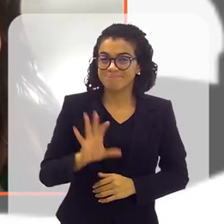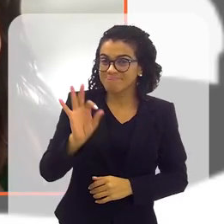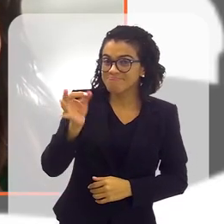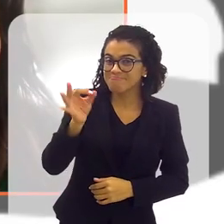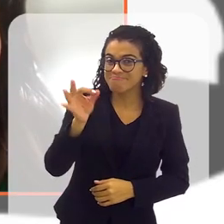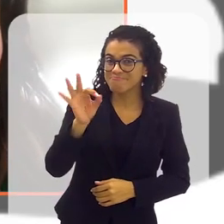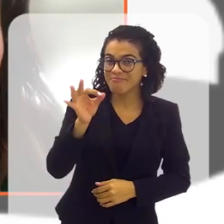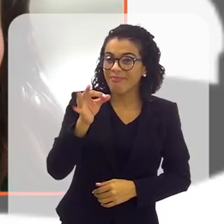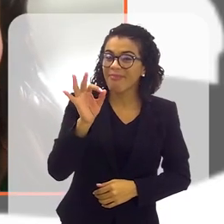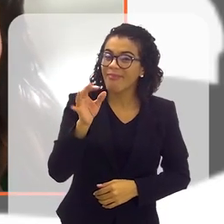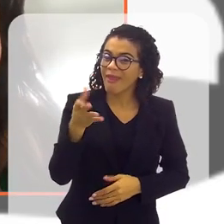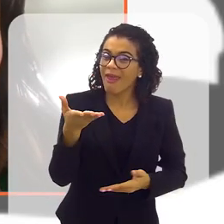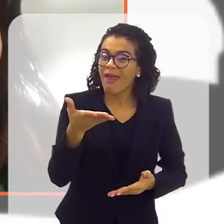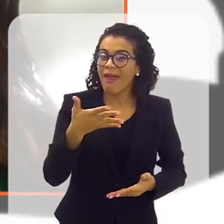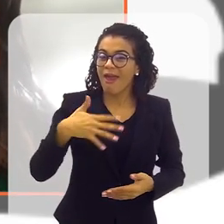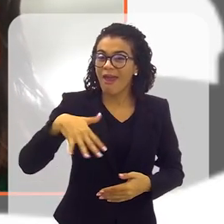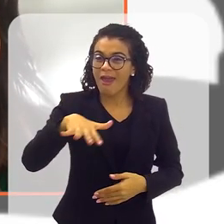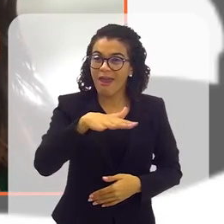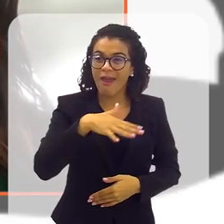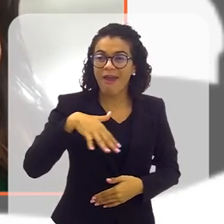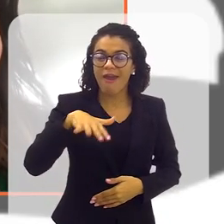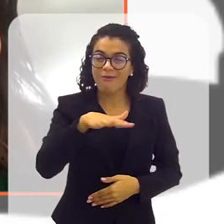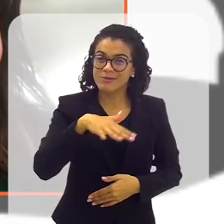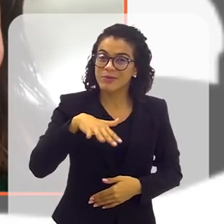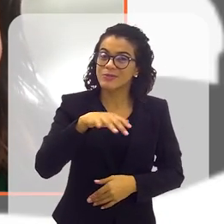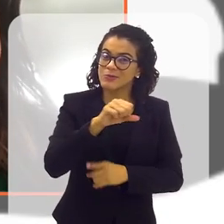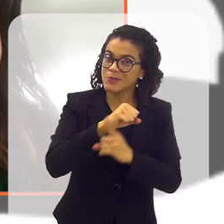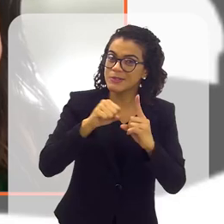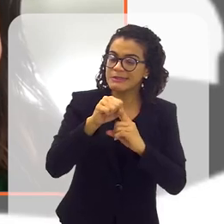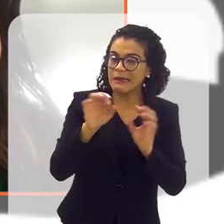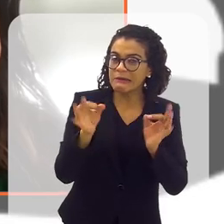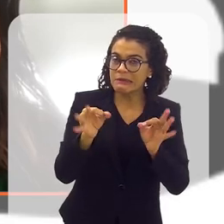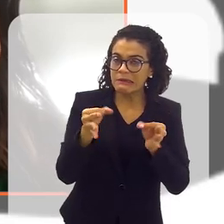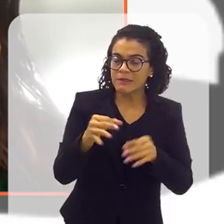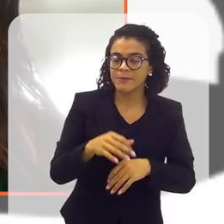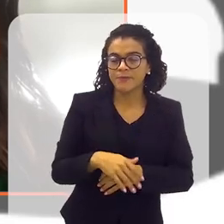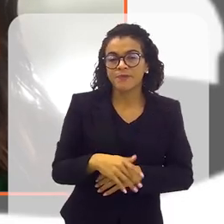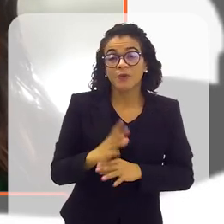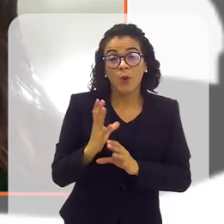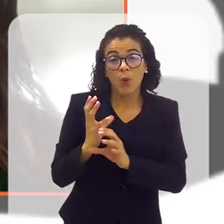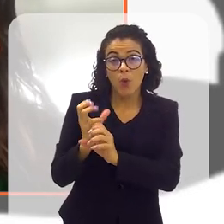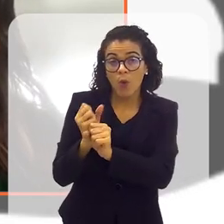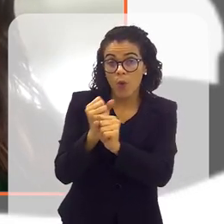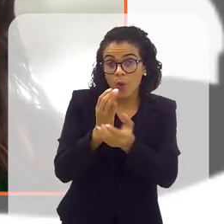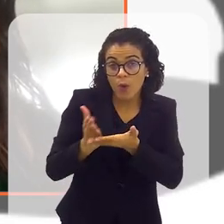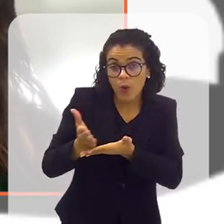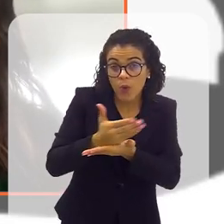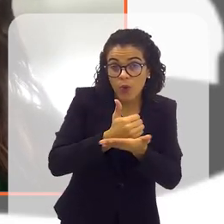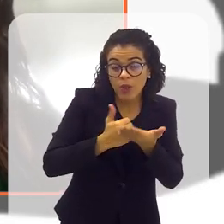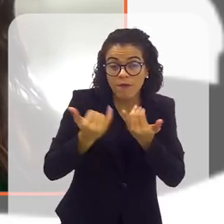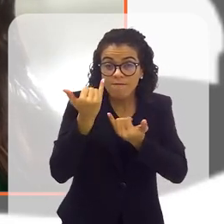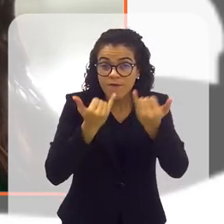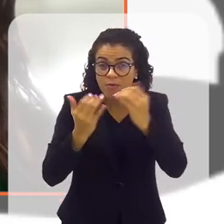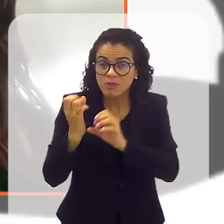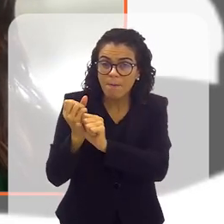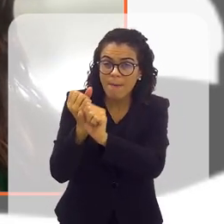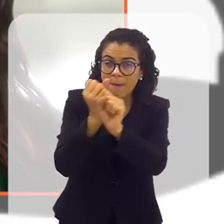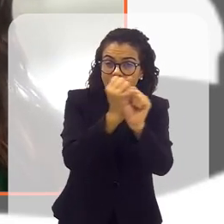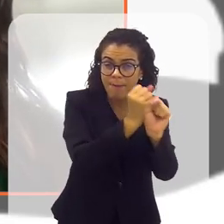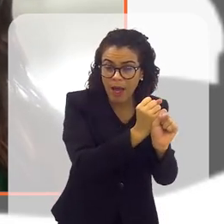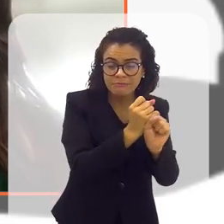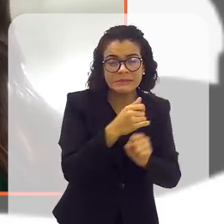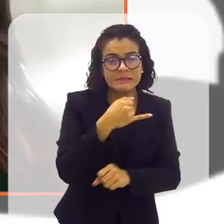Uma verdadeira intervenção social, né, Débora? Olha, você sabe que isso, os dados são muito tristes, né?